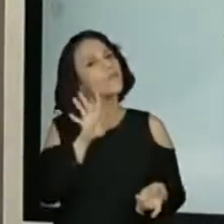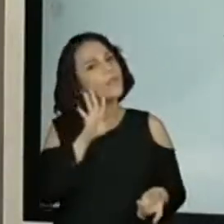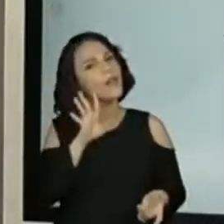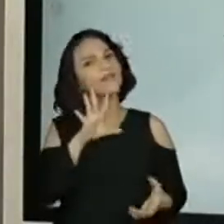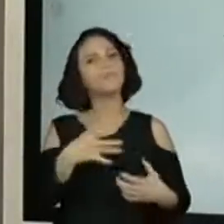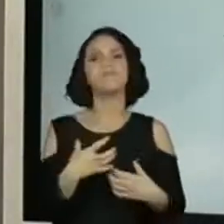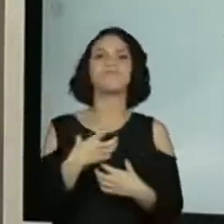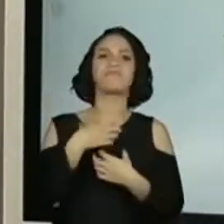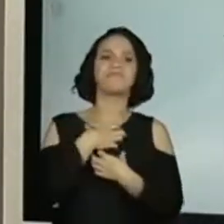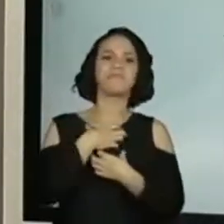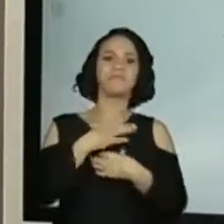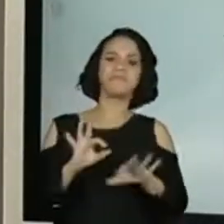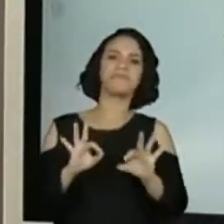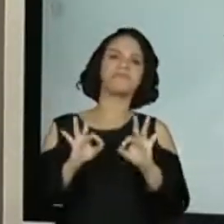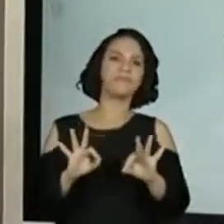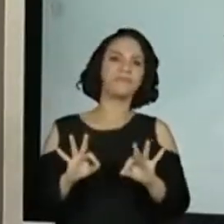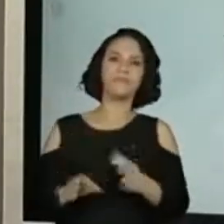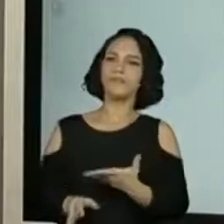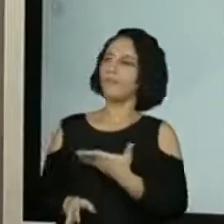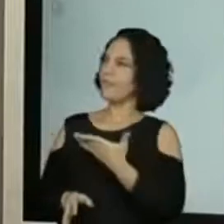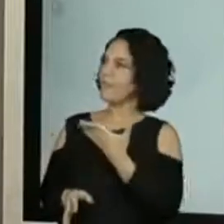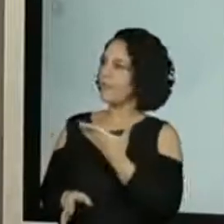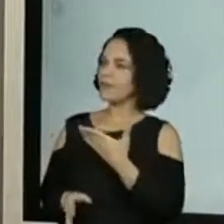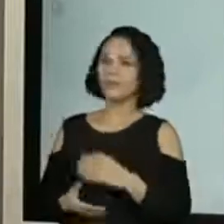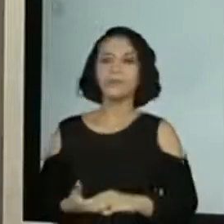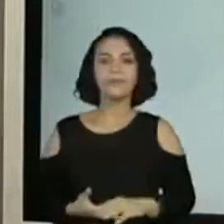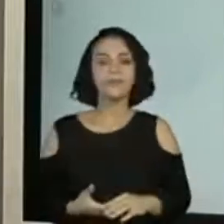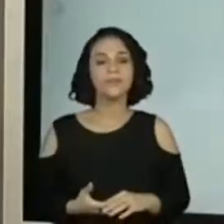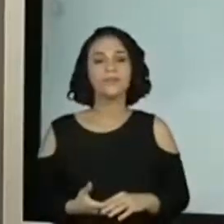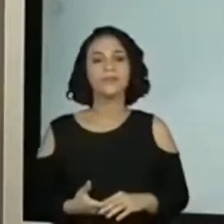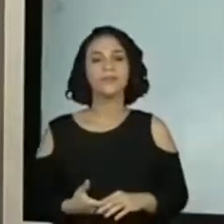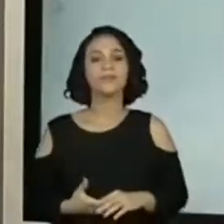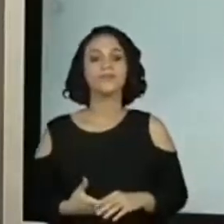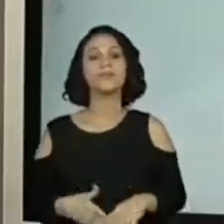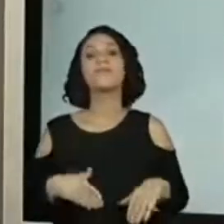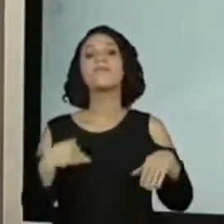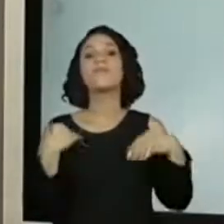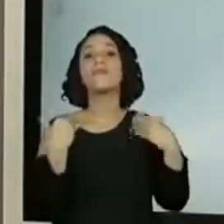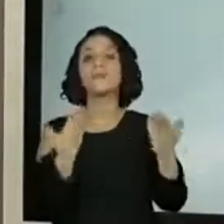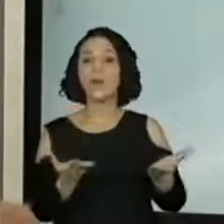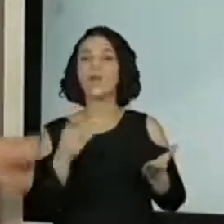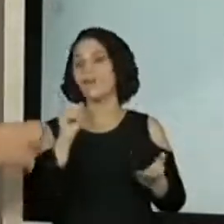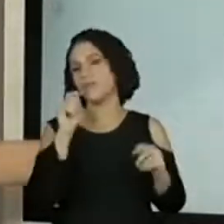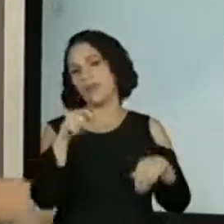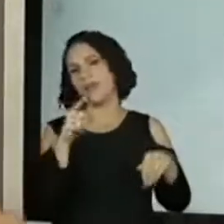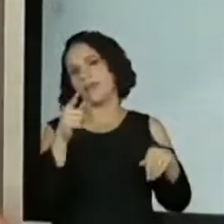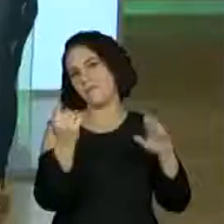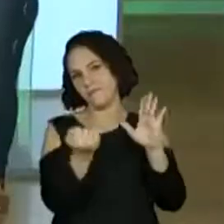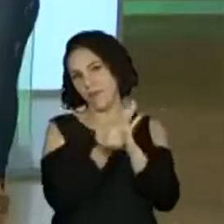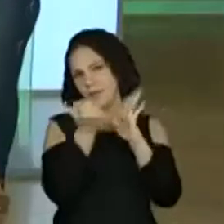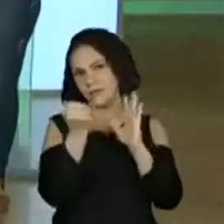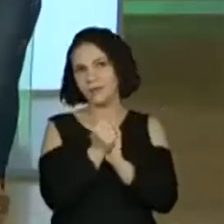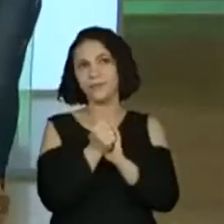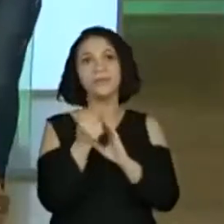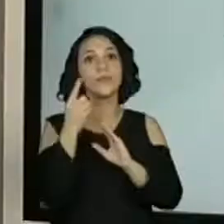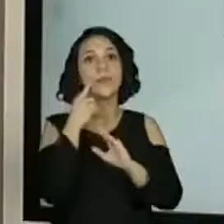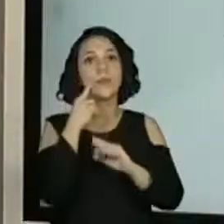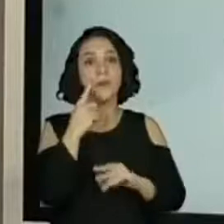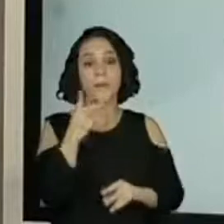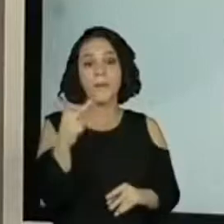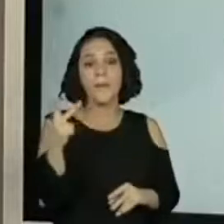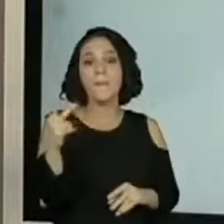sensação mesmo da gente que está lendo aqui. Certo? Então, esses sons são marcados. E a gente tem, olha lá. Puff!